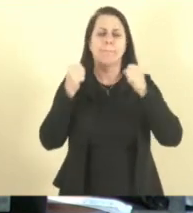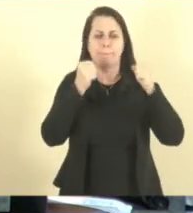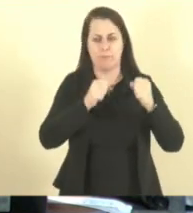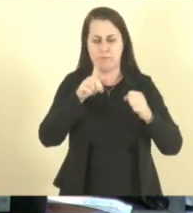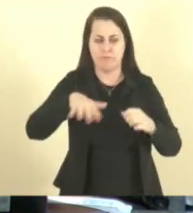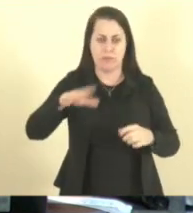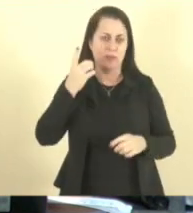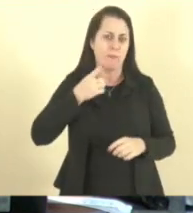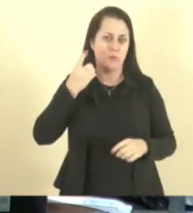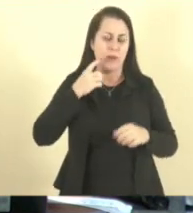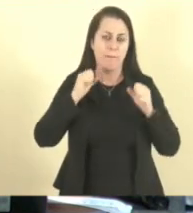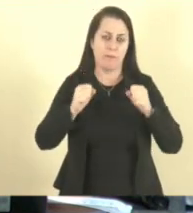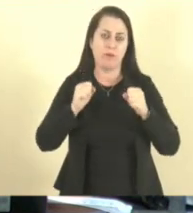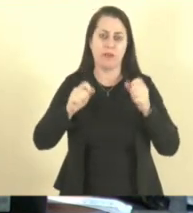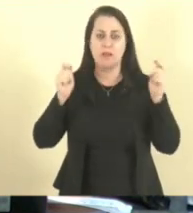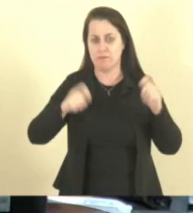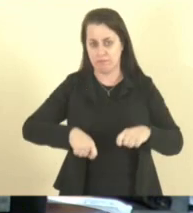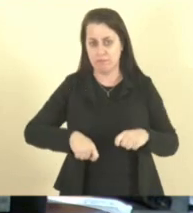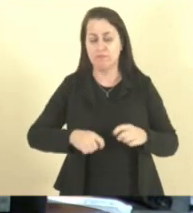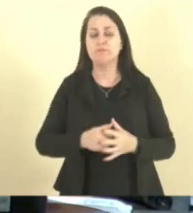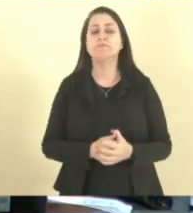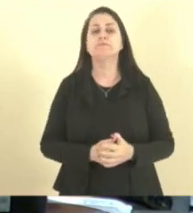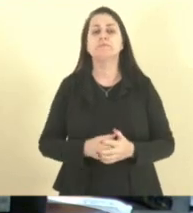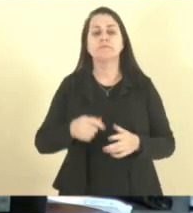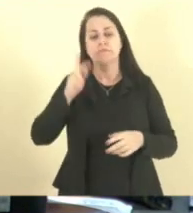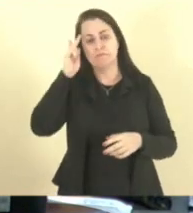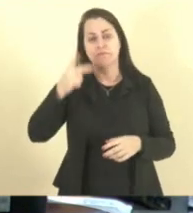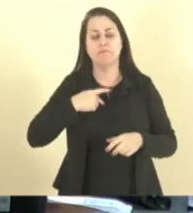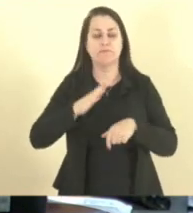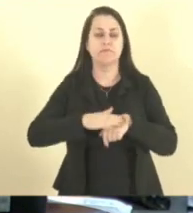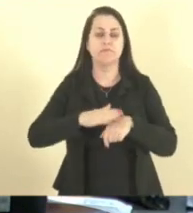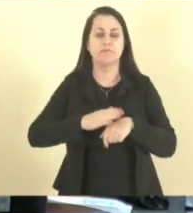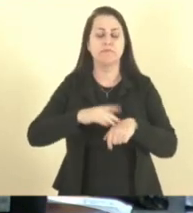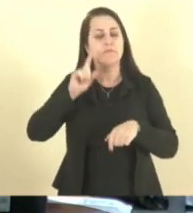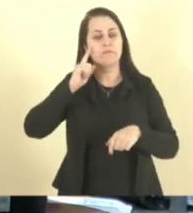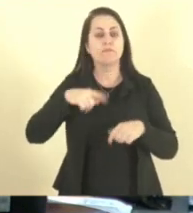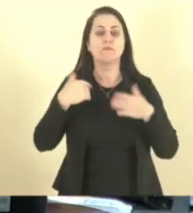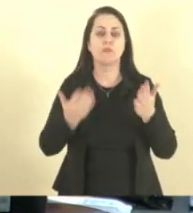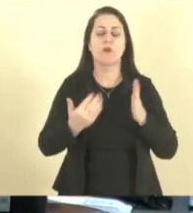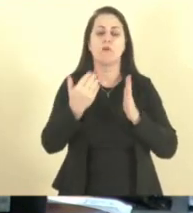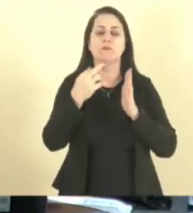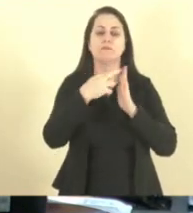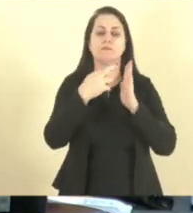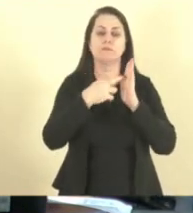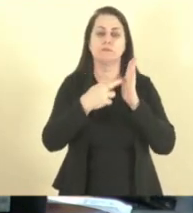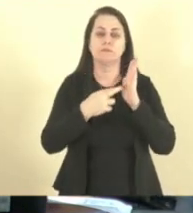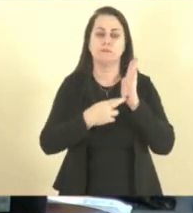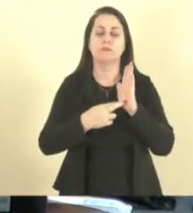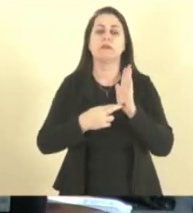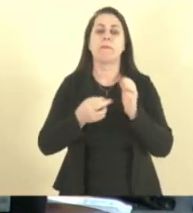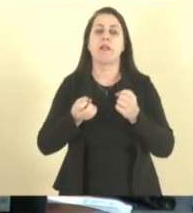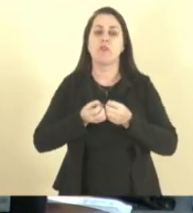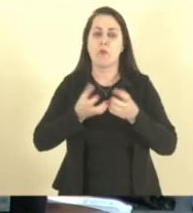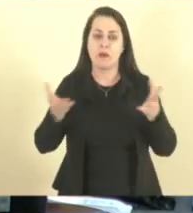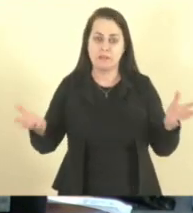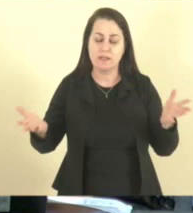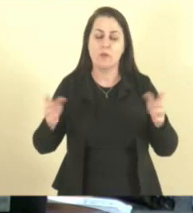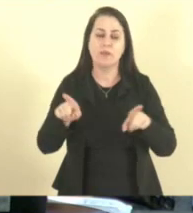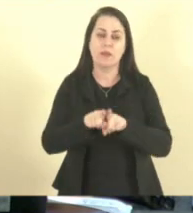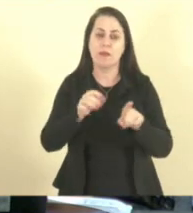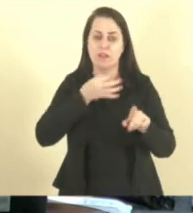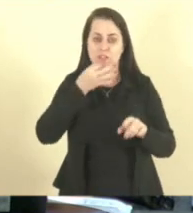poderá, por meio de ato normativo próprio, estabelecer os critérios e os procedimentos para as doações e indicará